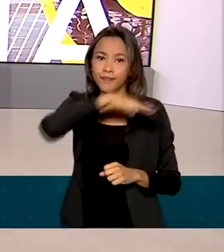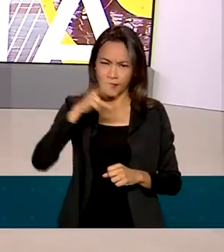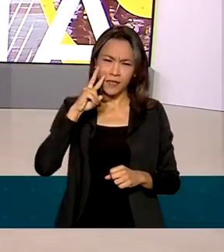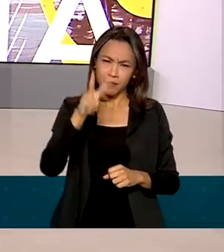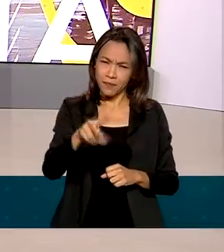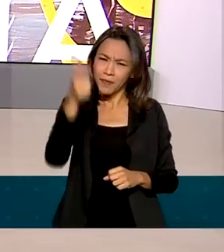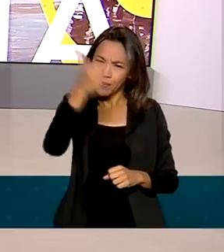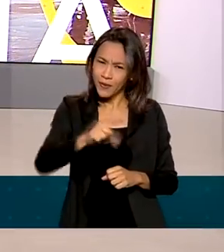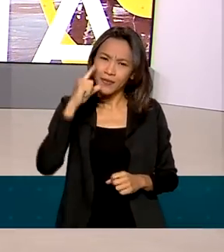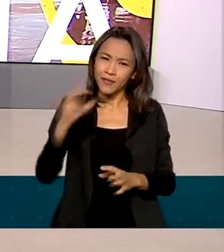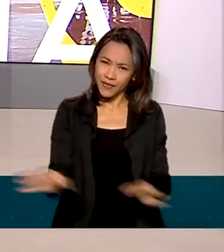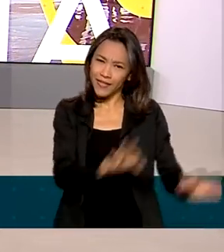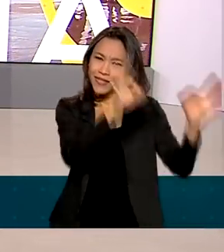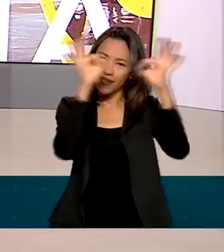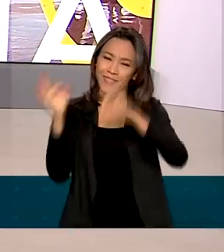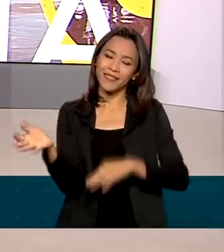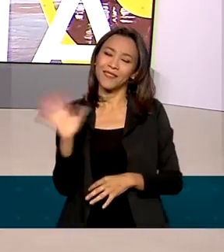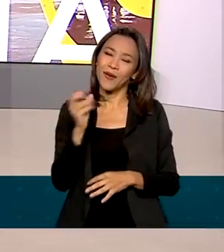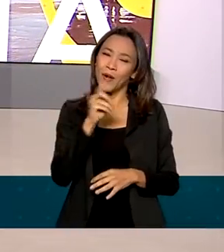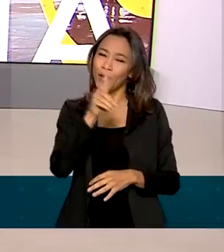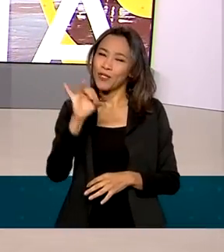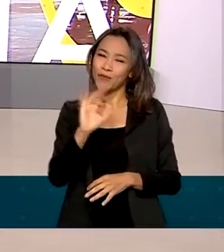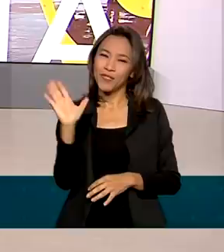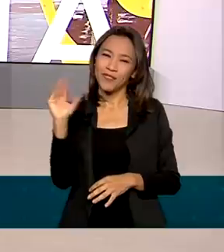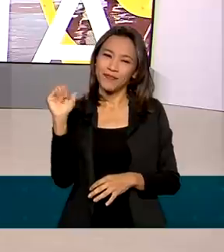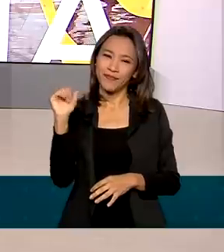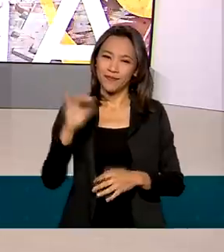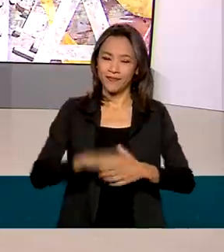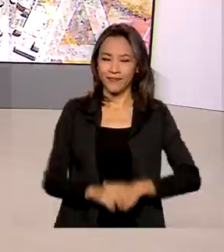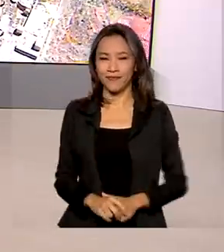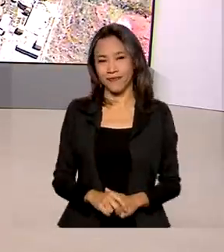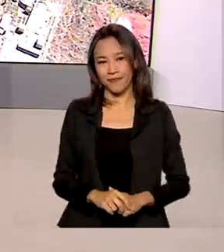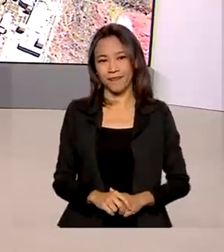de hoje nas nossas redes sociais. ótimo dia para você. Tchau, tchau.